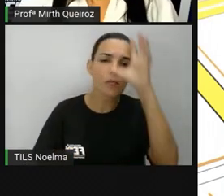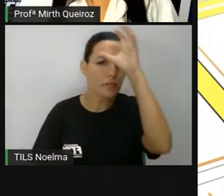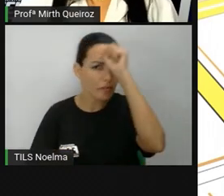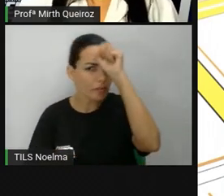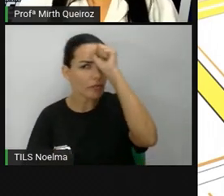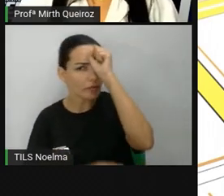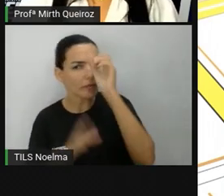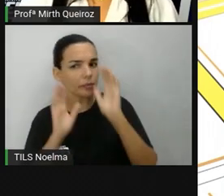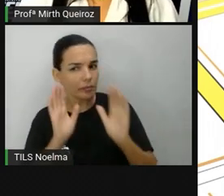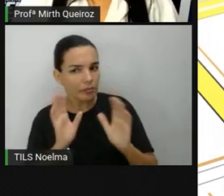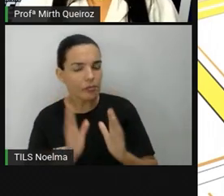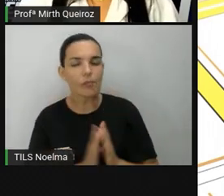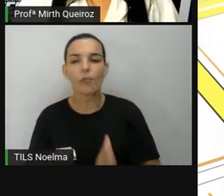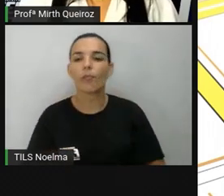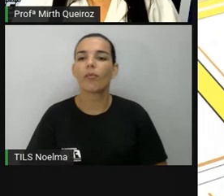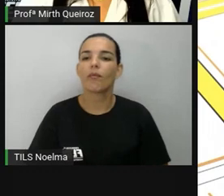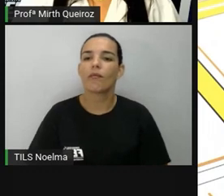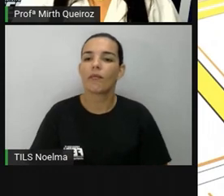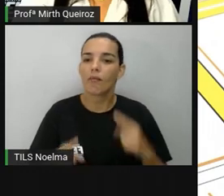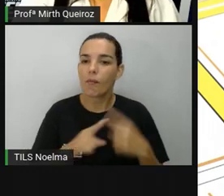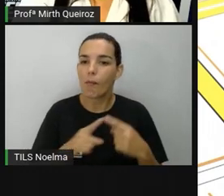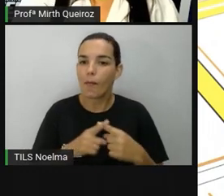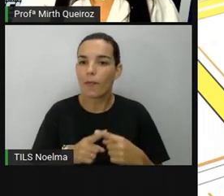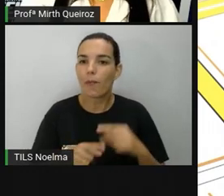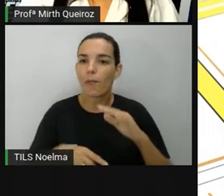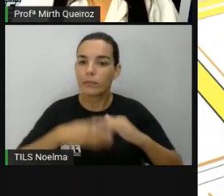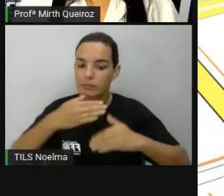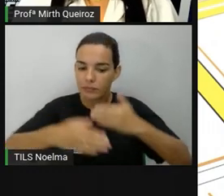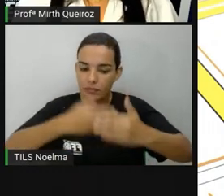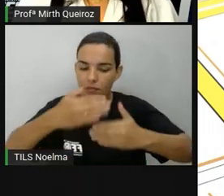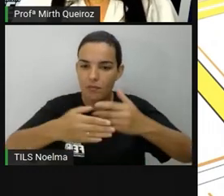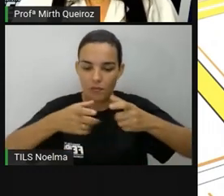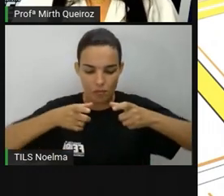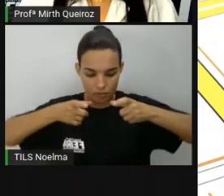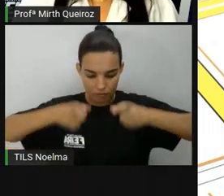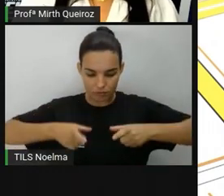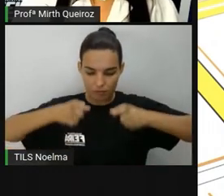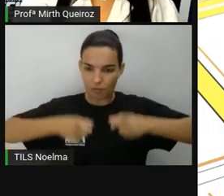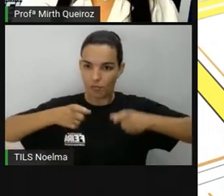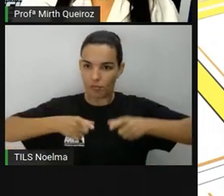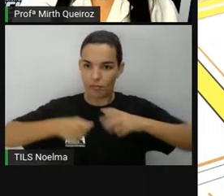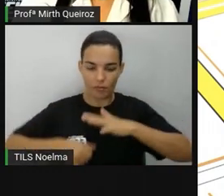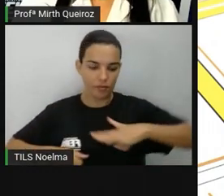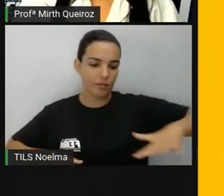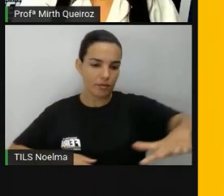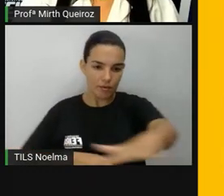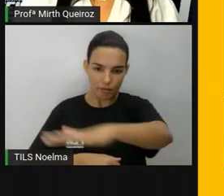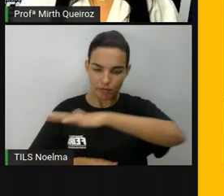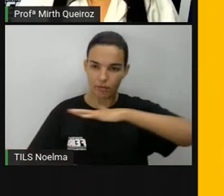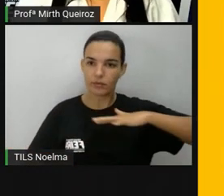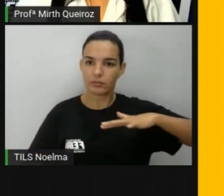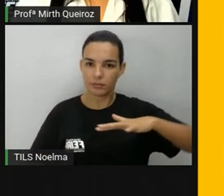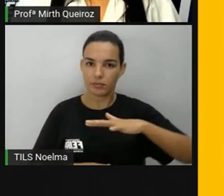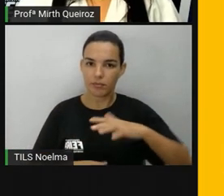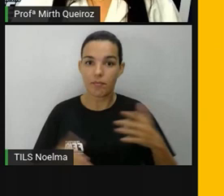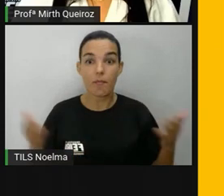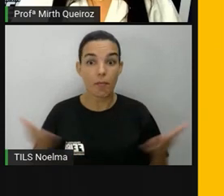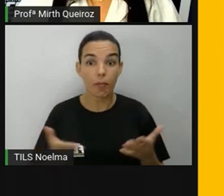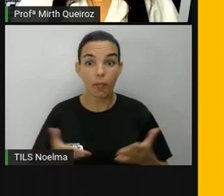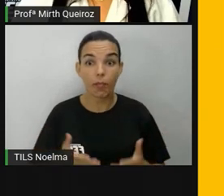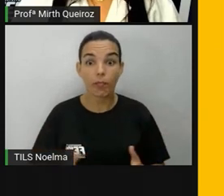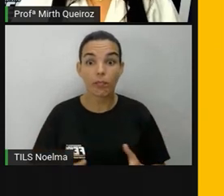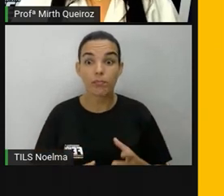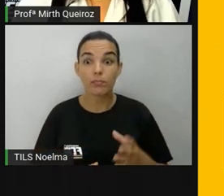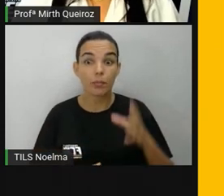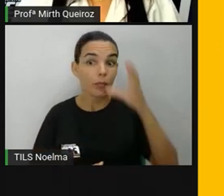aprendeu para que a gente possa se localizar dentro de um espaço. E hoje nós